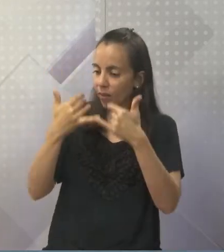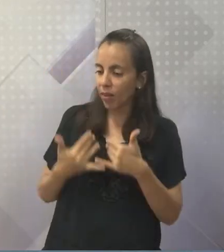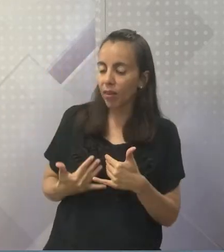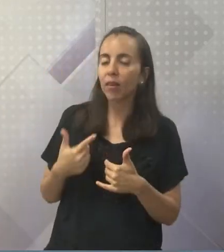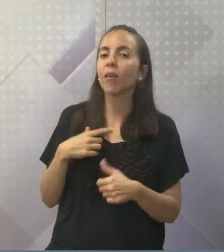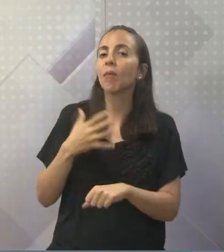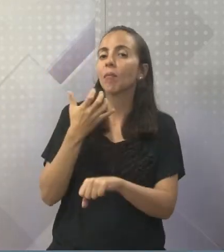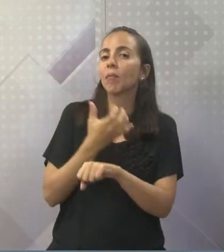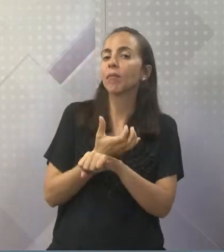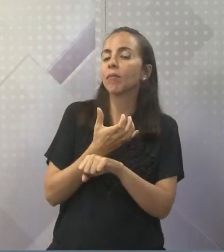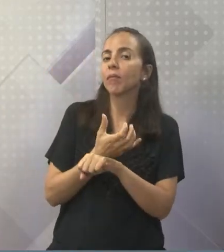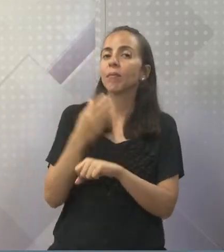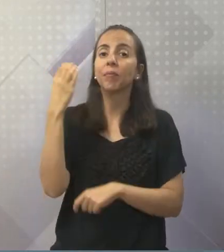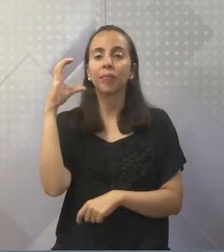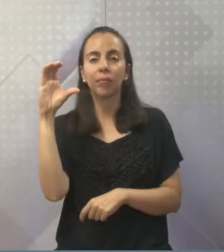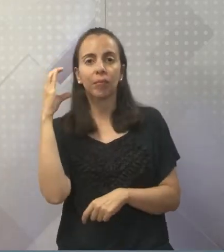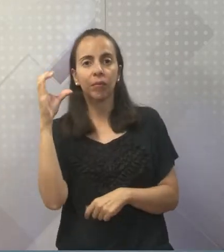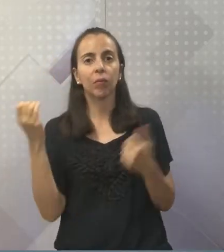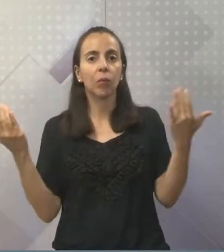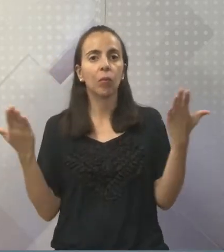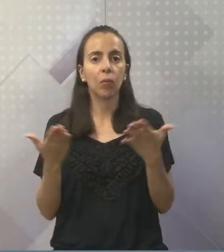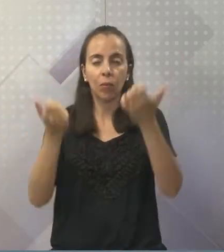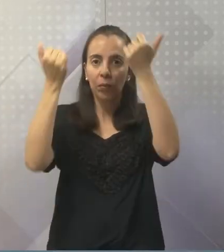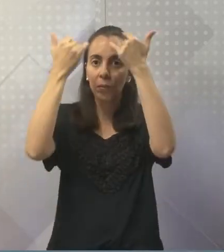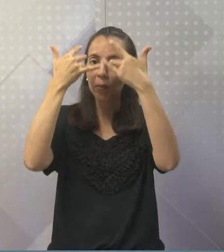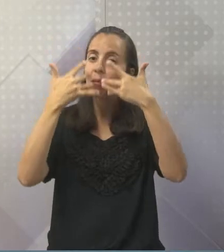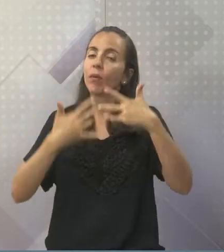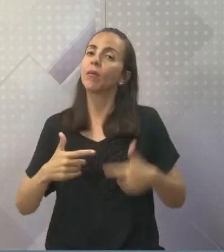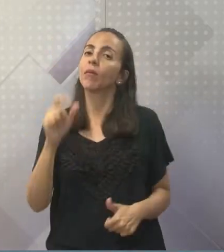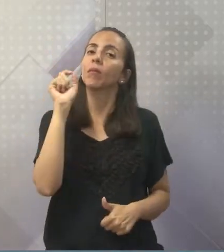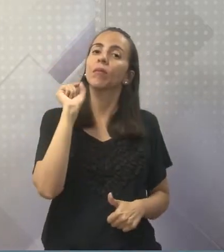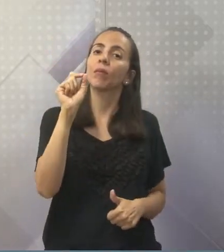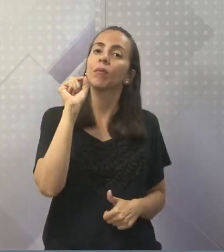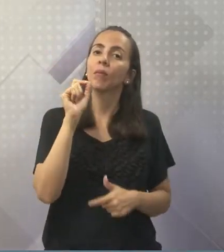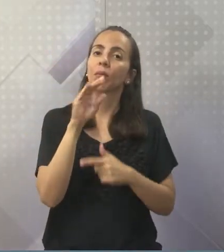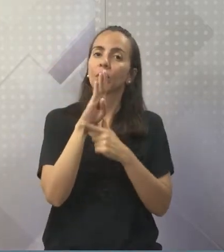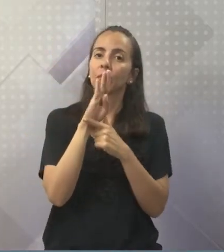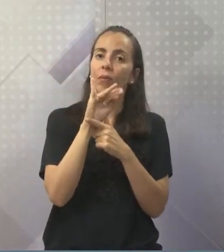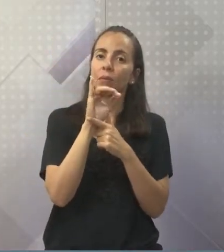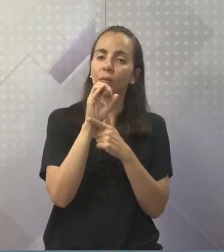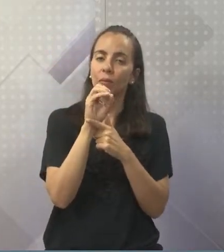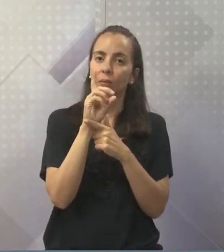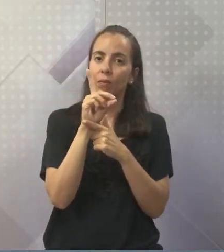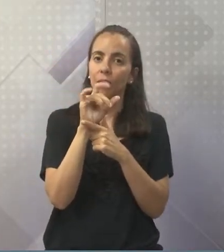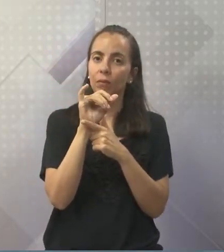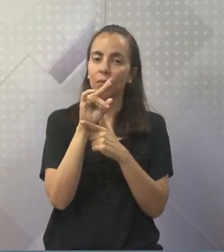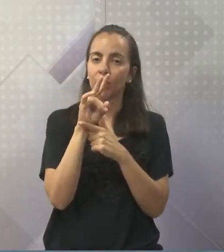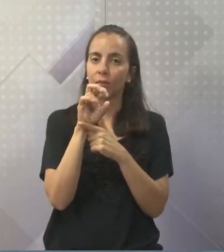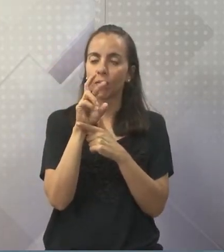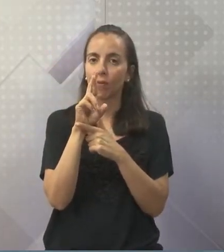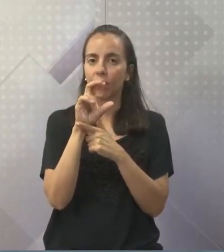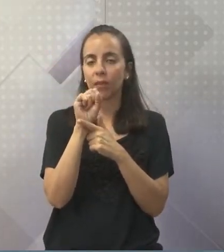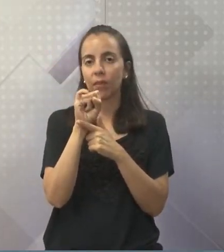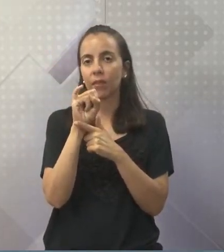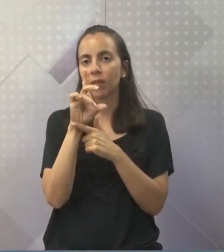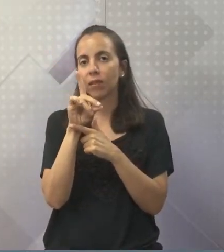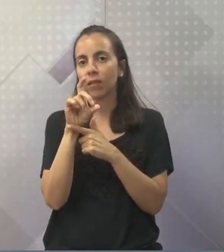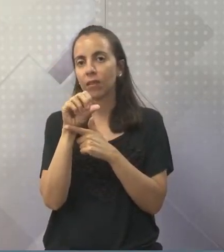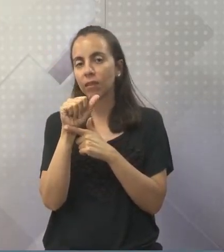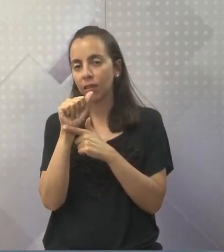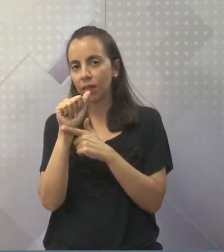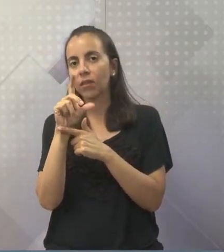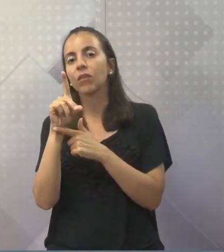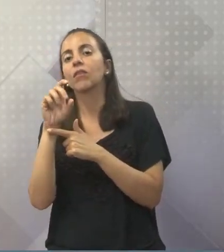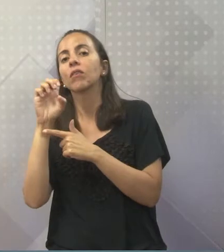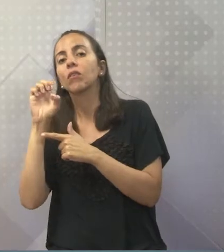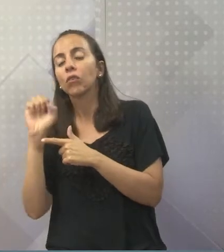E hoje a gente vai falar sobre a biodiversidade. Biodiversidade,